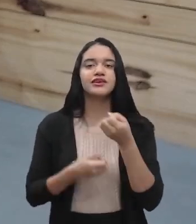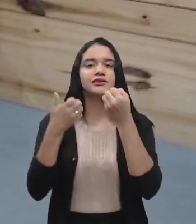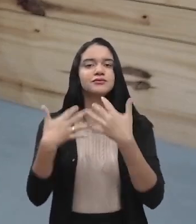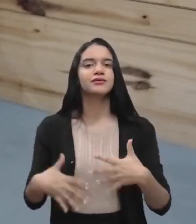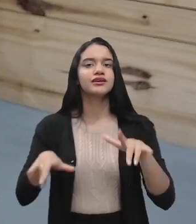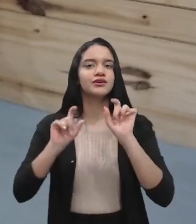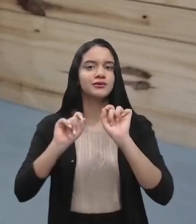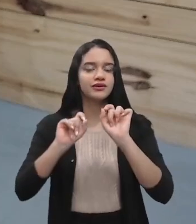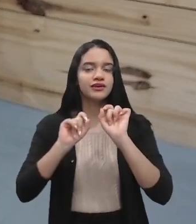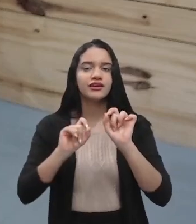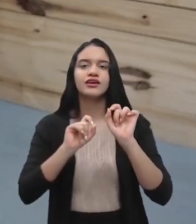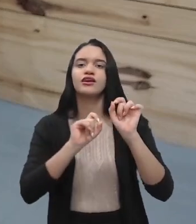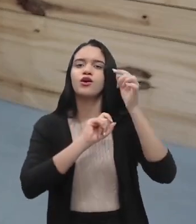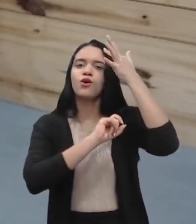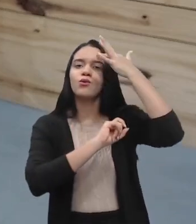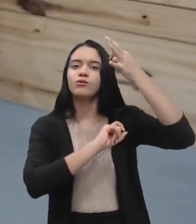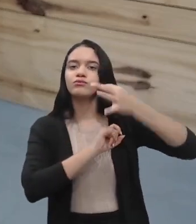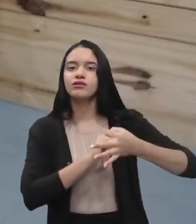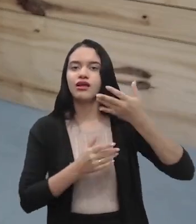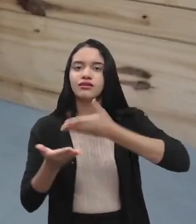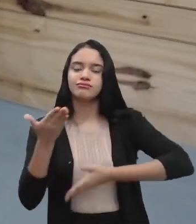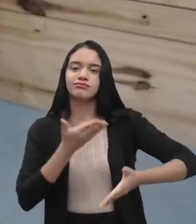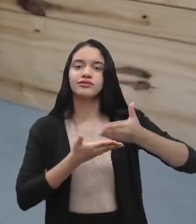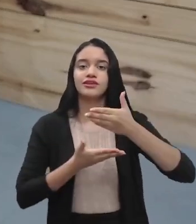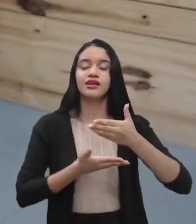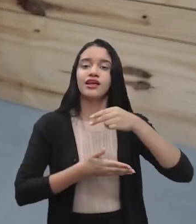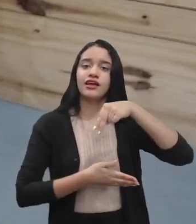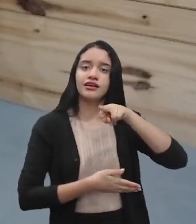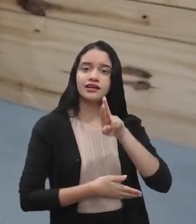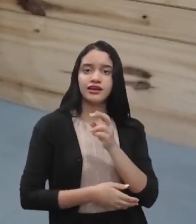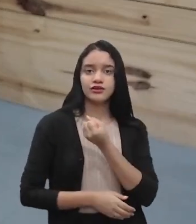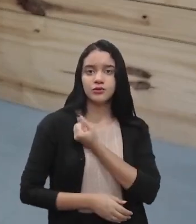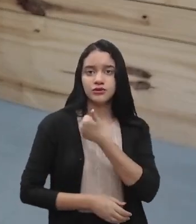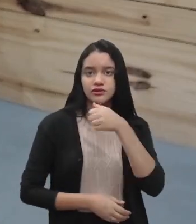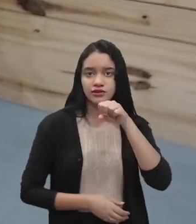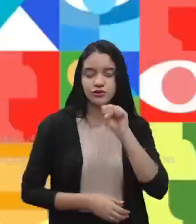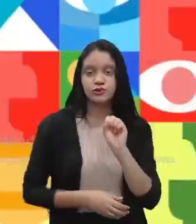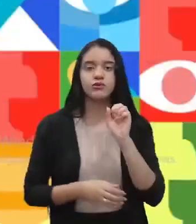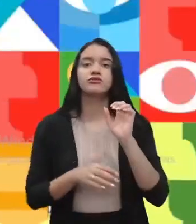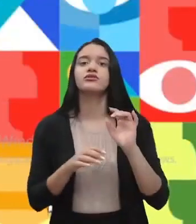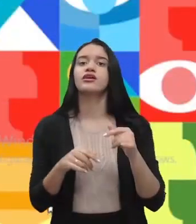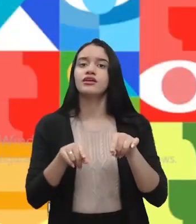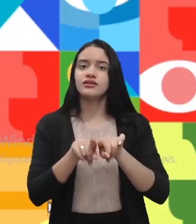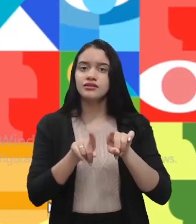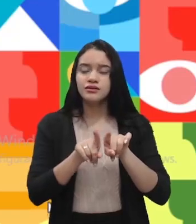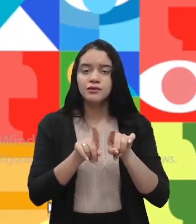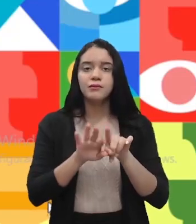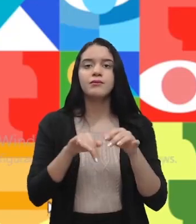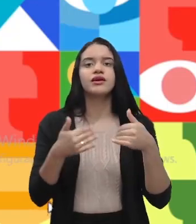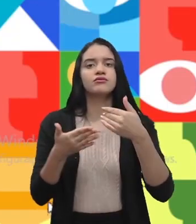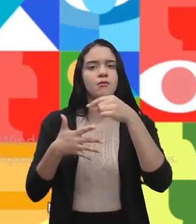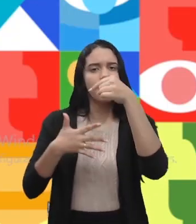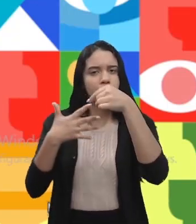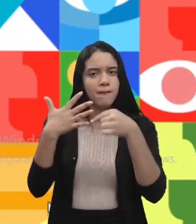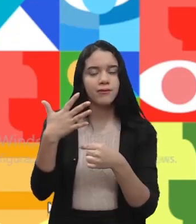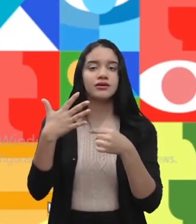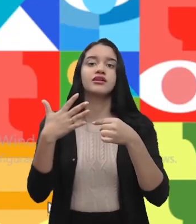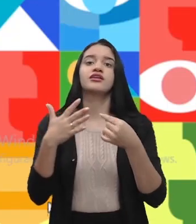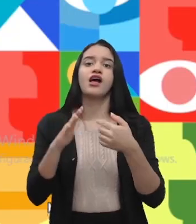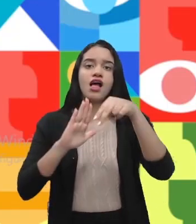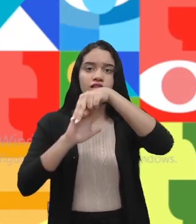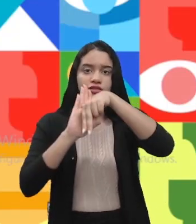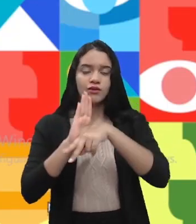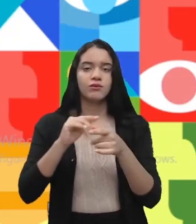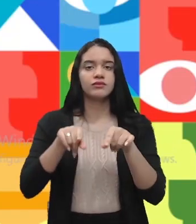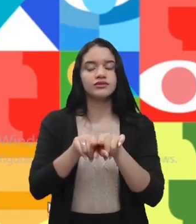compreender o que estabelece a NR18 e demais normas relacionadas ao setor, bem como